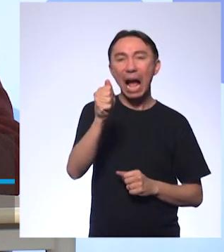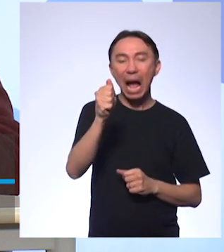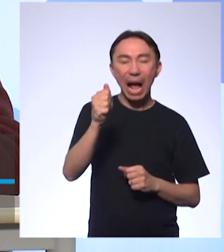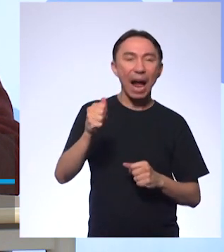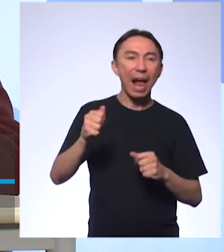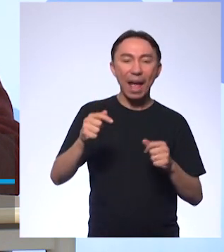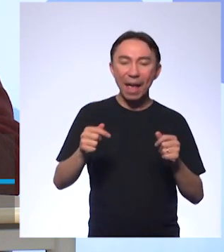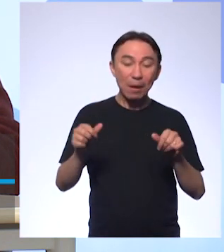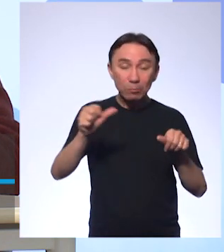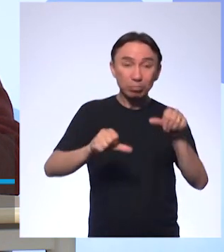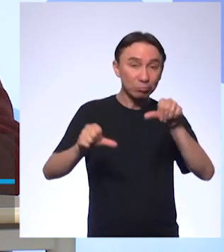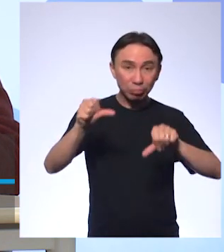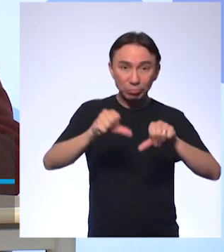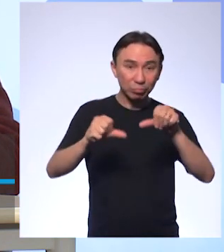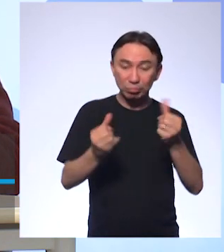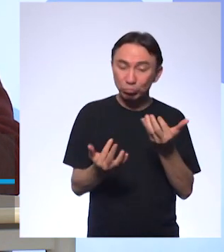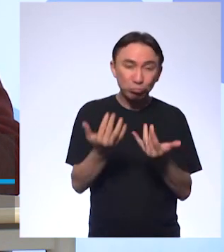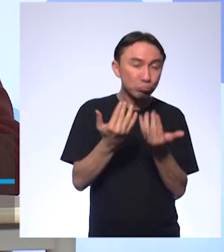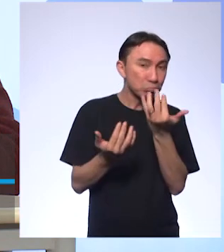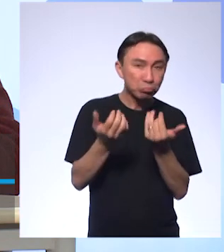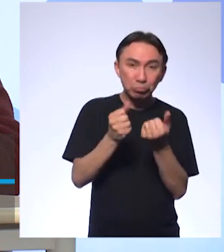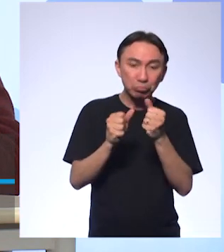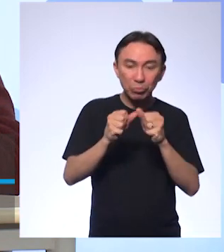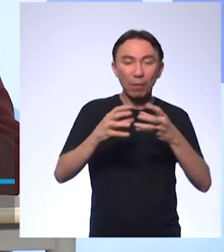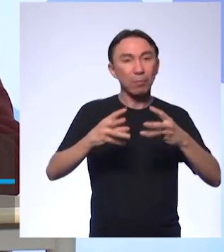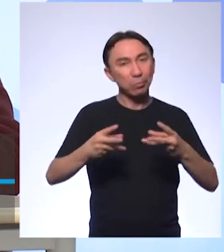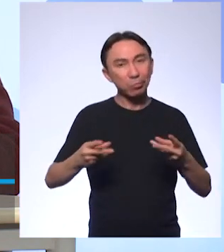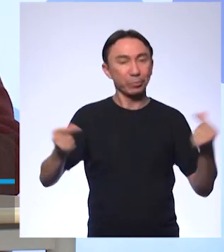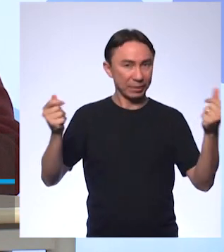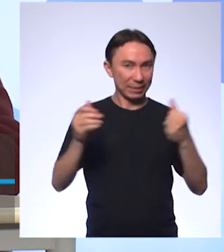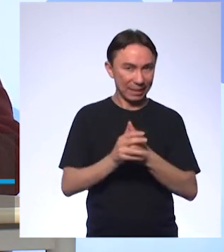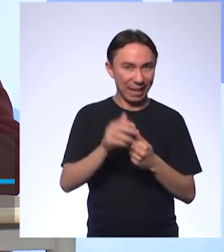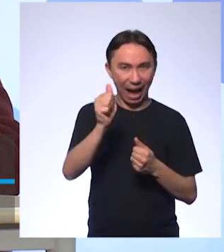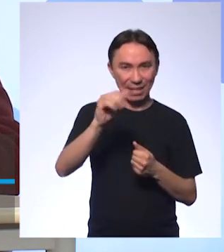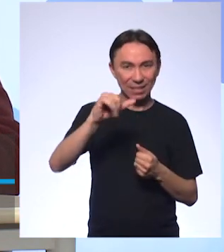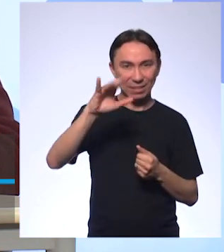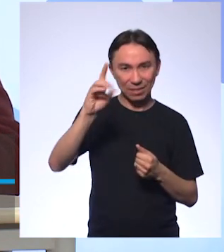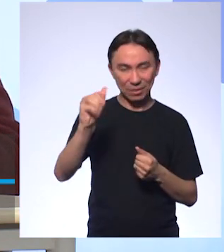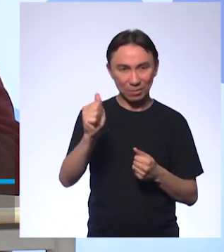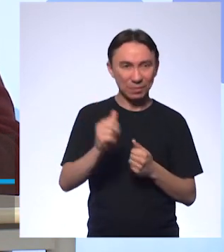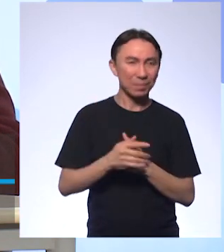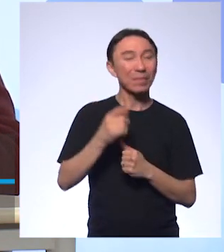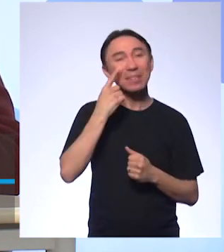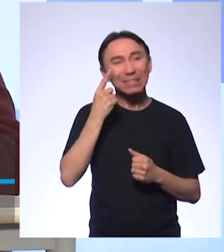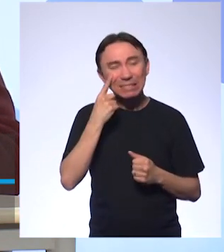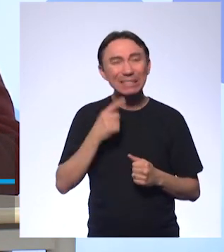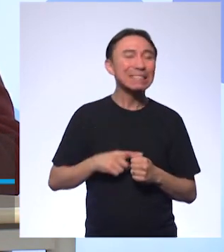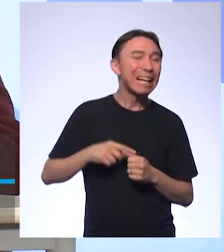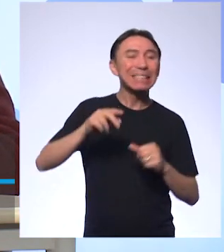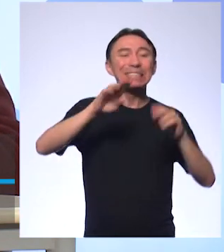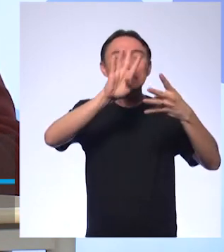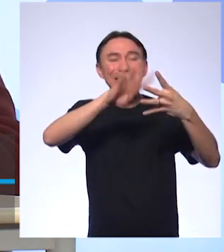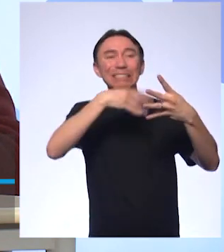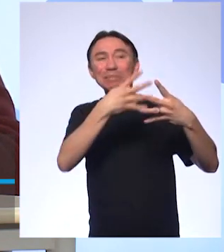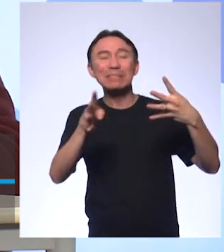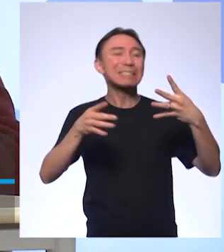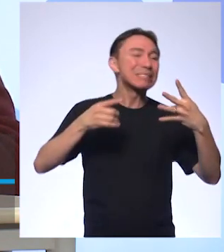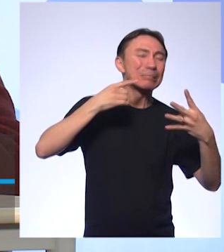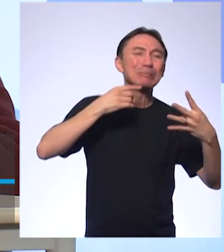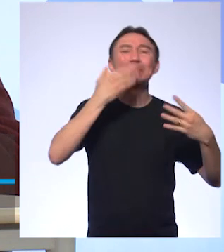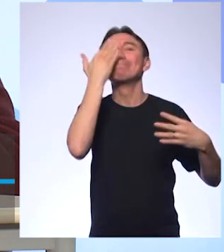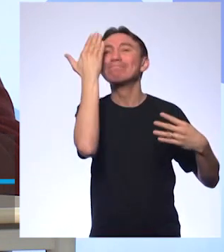citou aqui que está difícil de enxergar a concentração em mol por litro. A tabela está meio pequenininha.